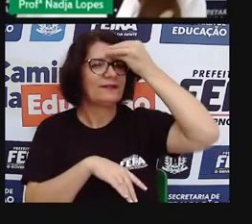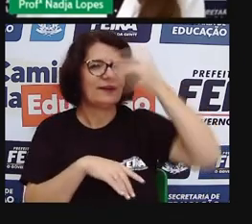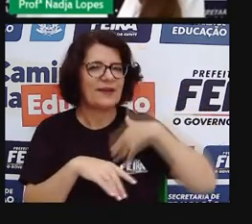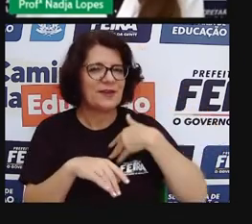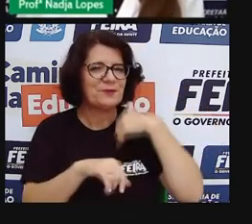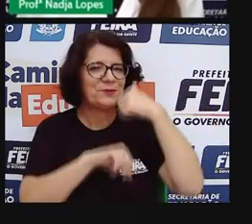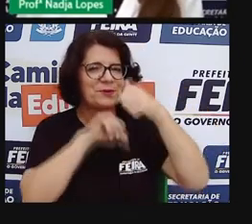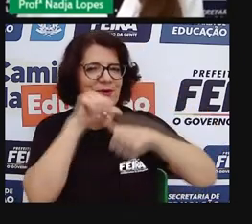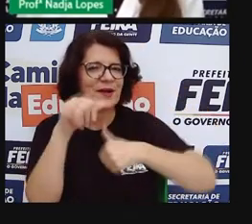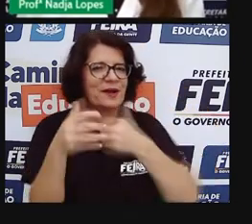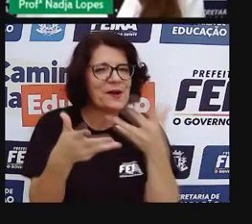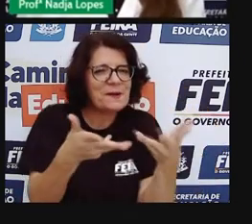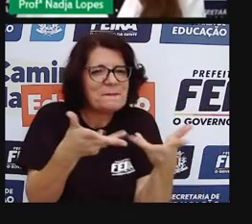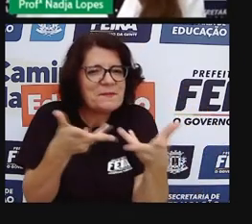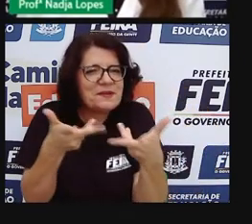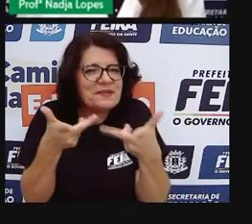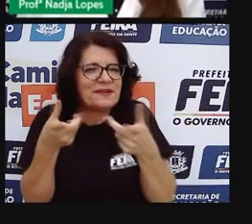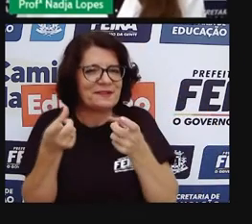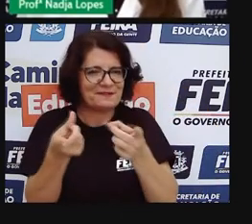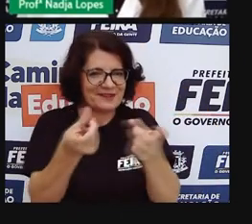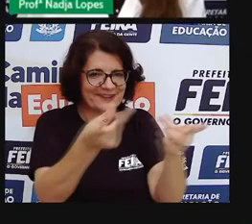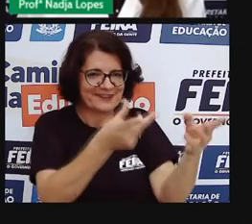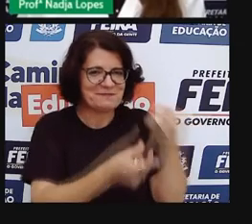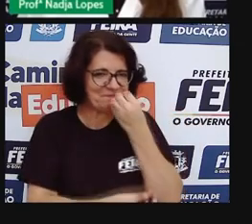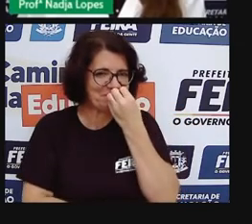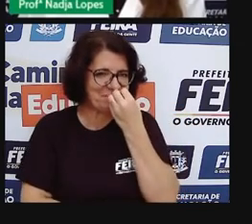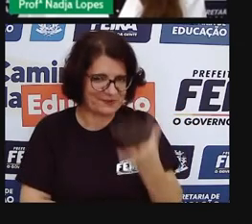conseguem tirar dicas legais pro trabalho de vocês, tá bom?